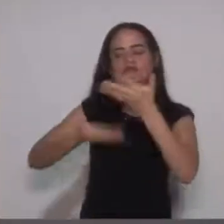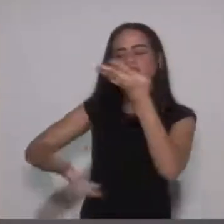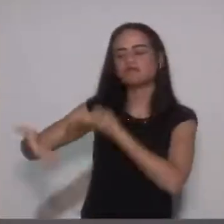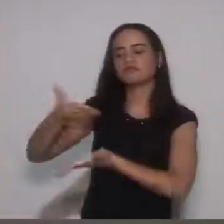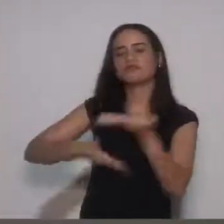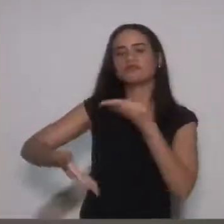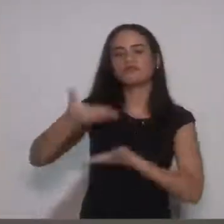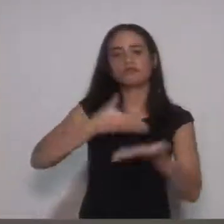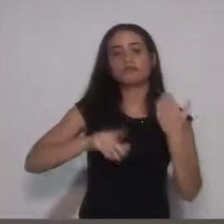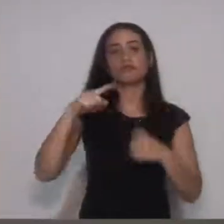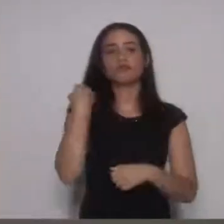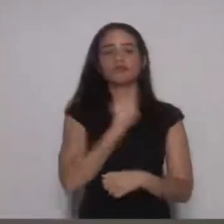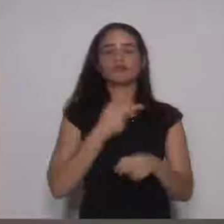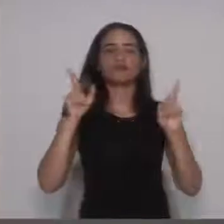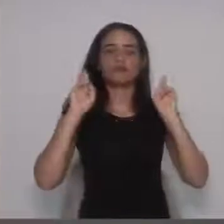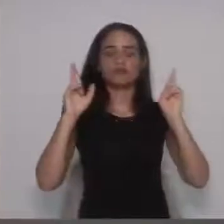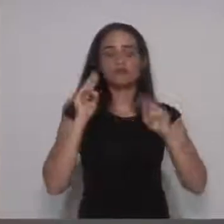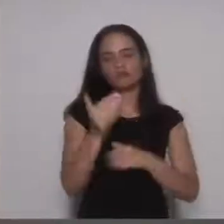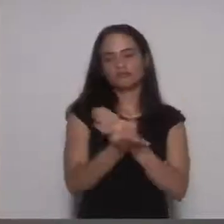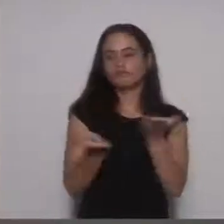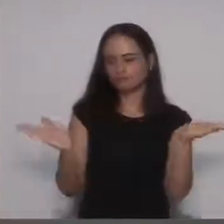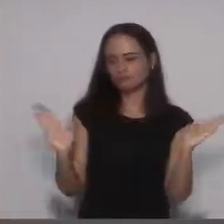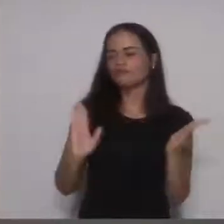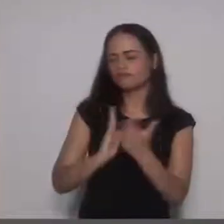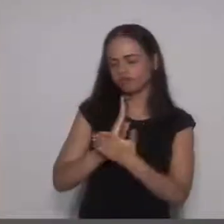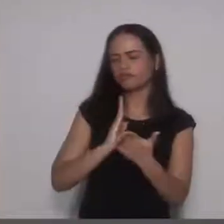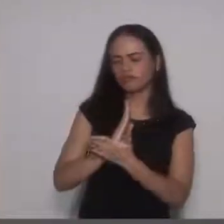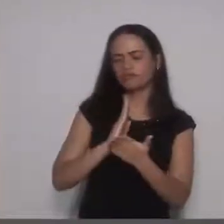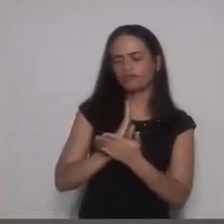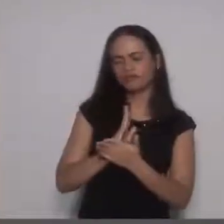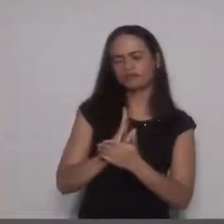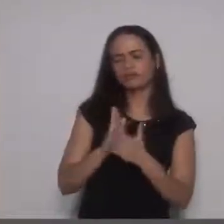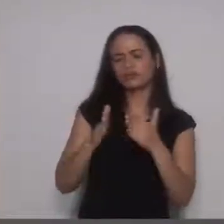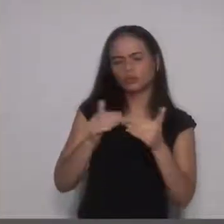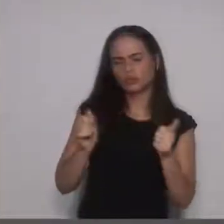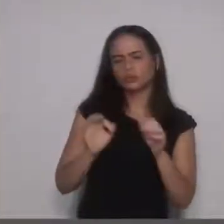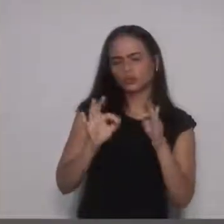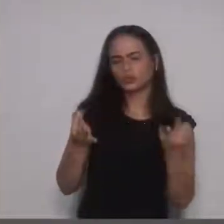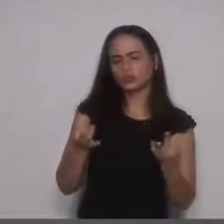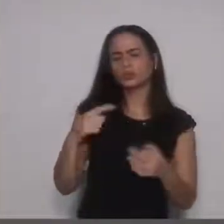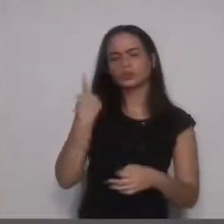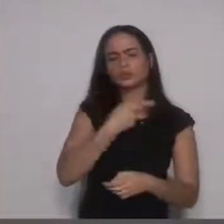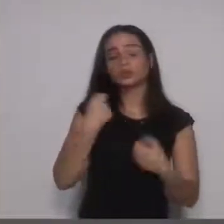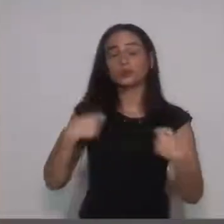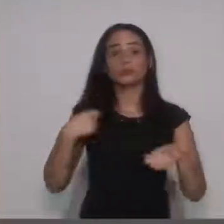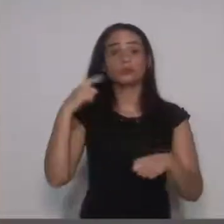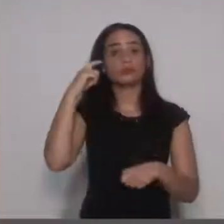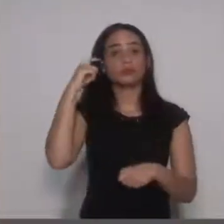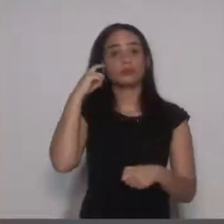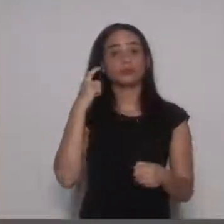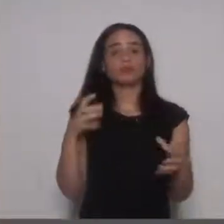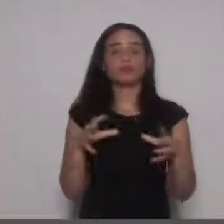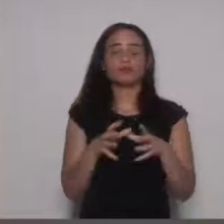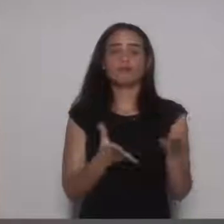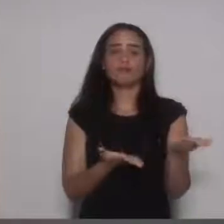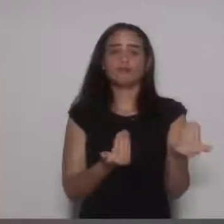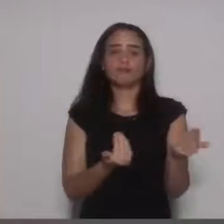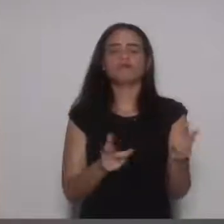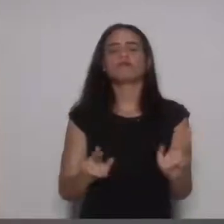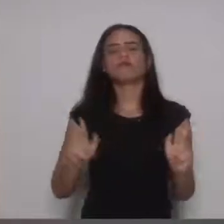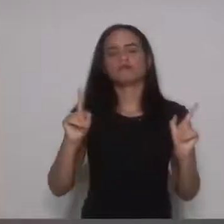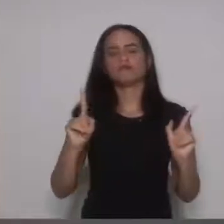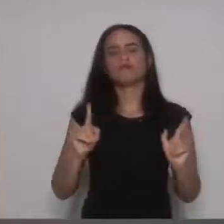Esperamos, diante do exposto, a aprovação dos nobres pares, peço aqui humildemente, para que a gente pense a juventude de uma maneira diferente. Só um dado para a gente